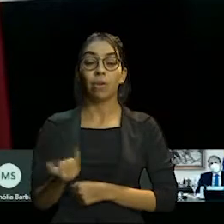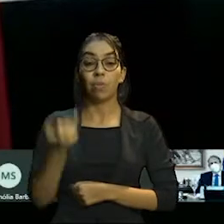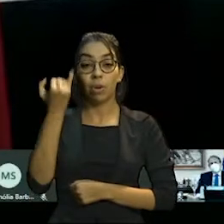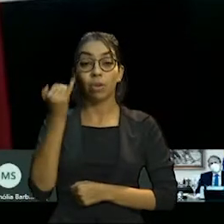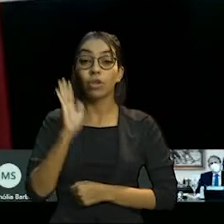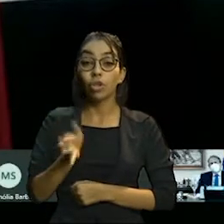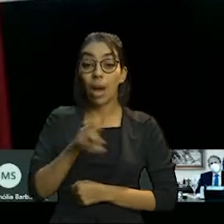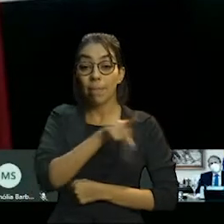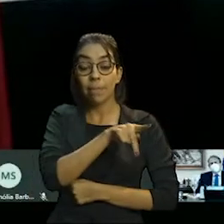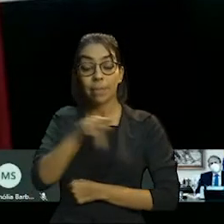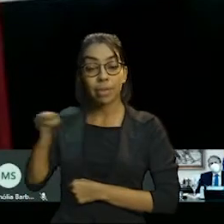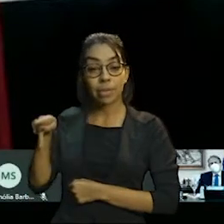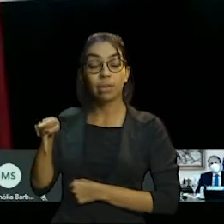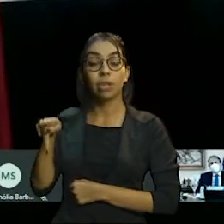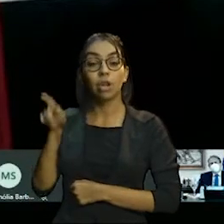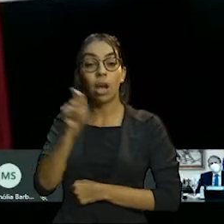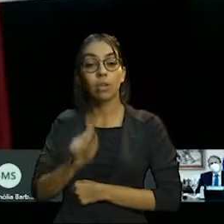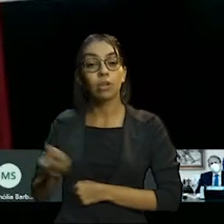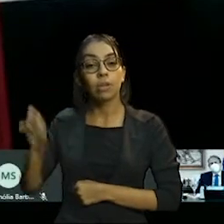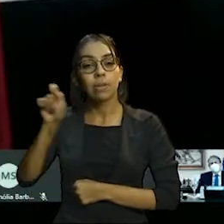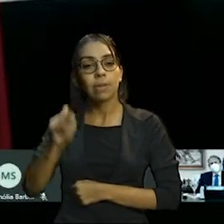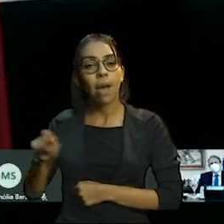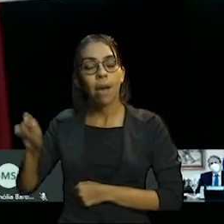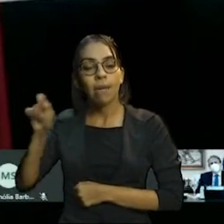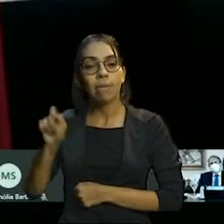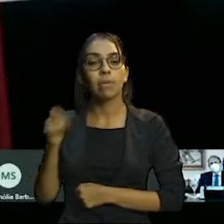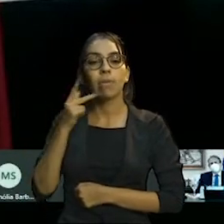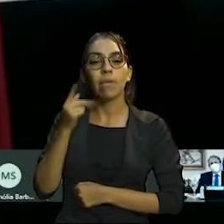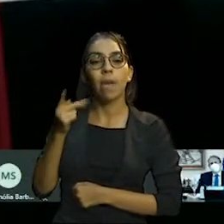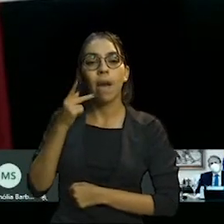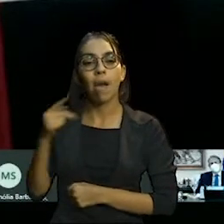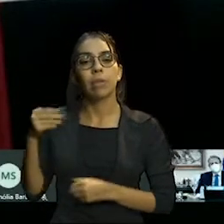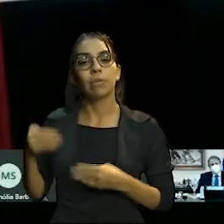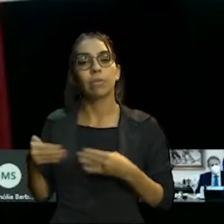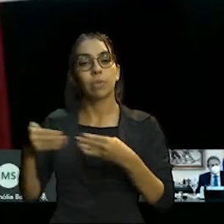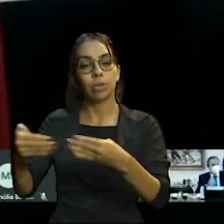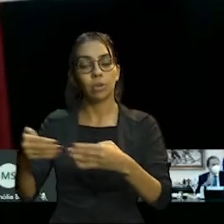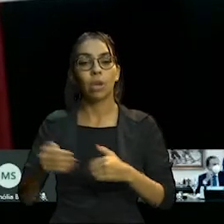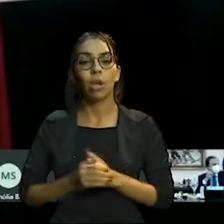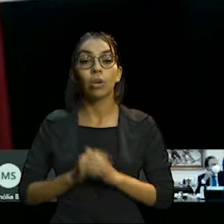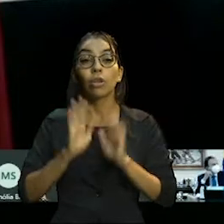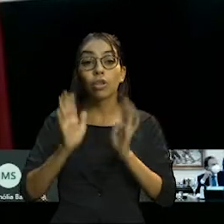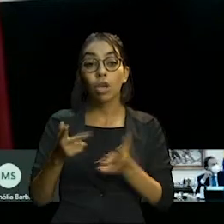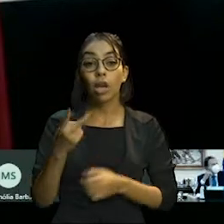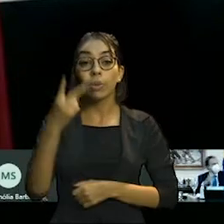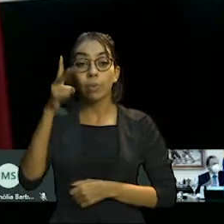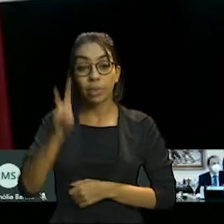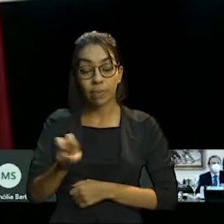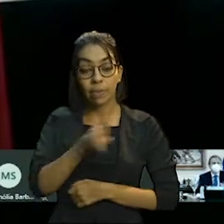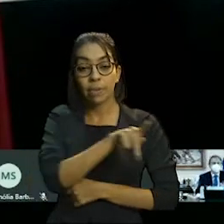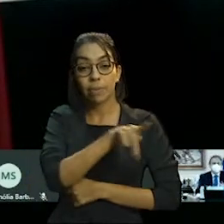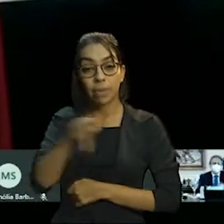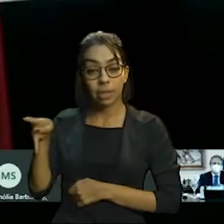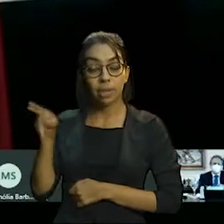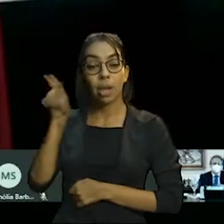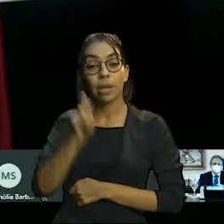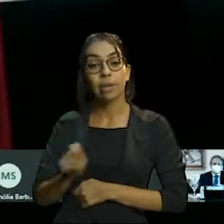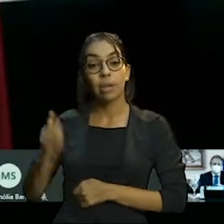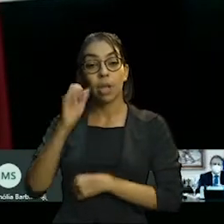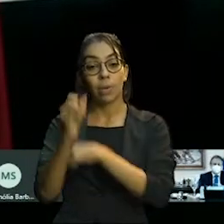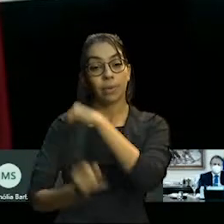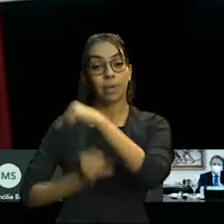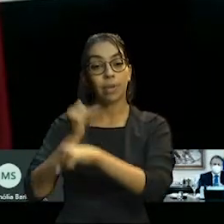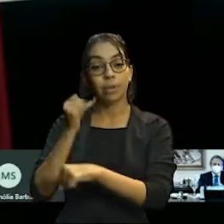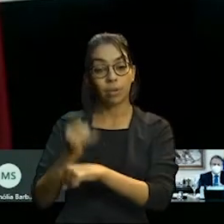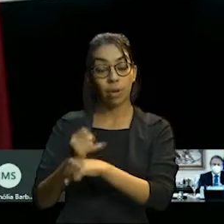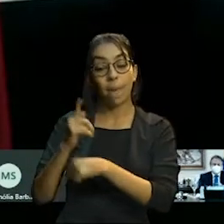Cearense do Ministério Público, além disso, foi vice-presidente por dois mandatos da Associação Internacional